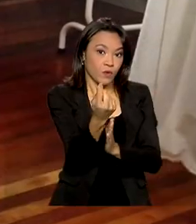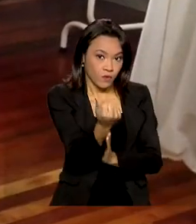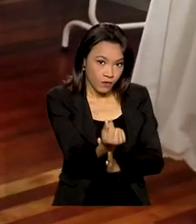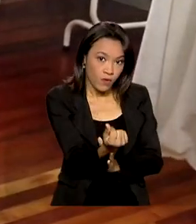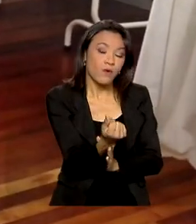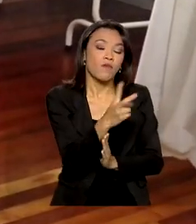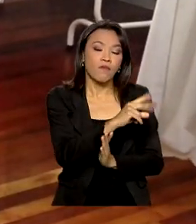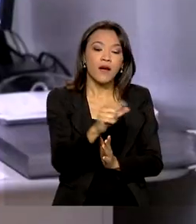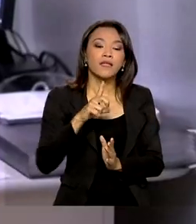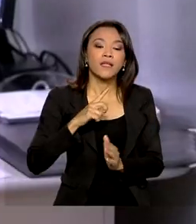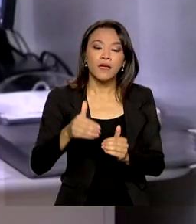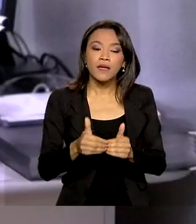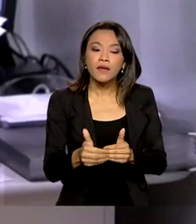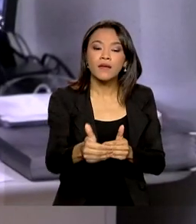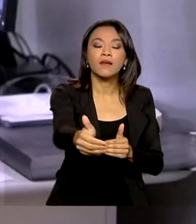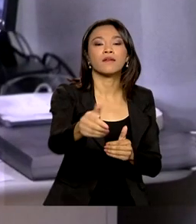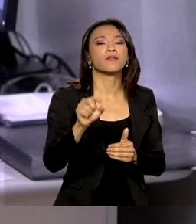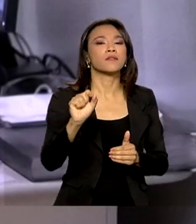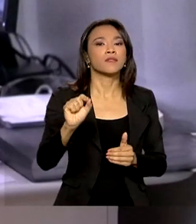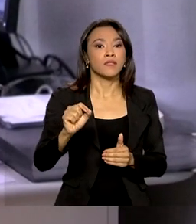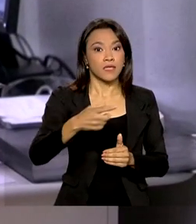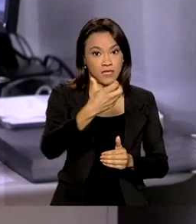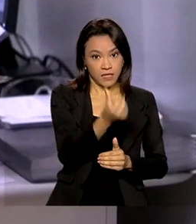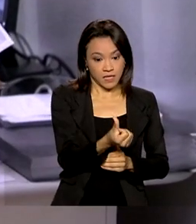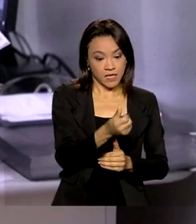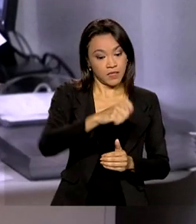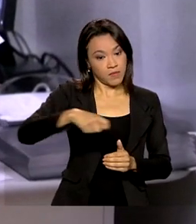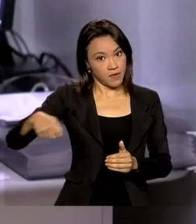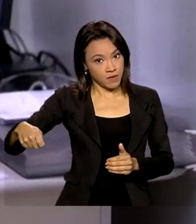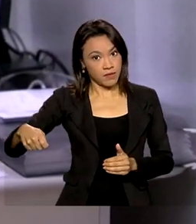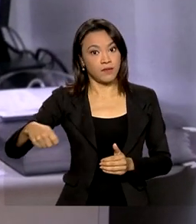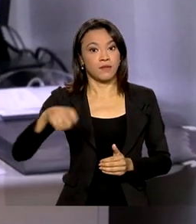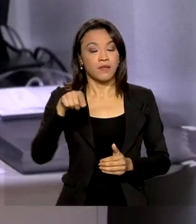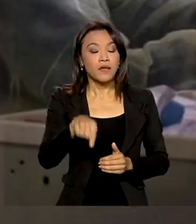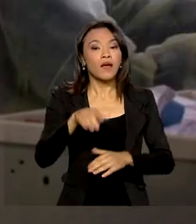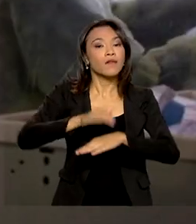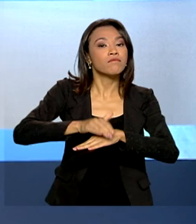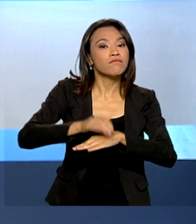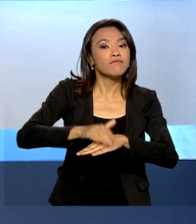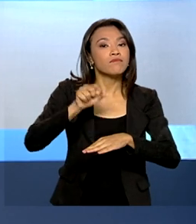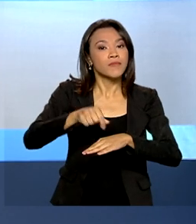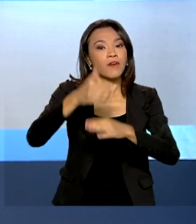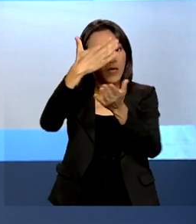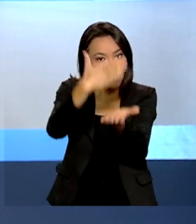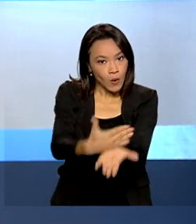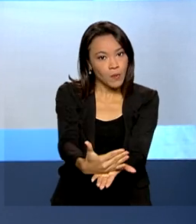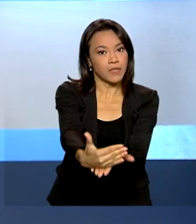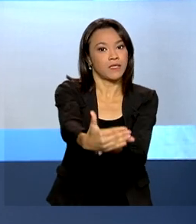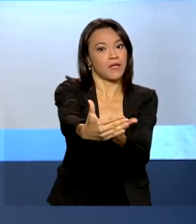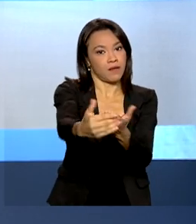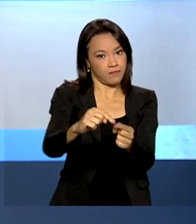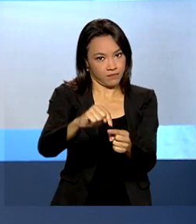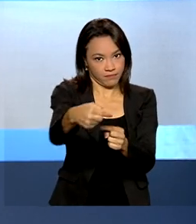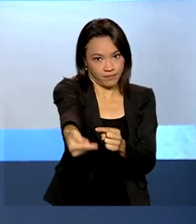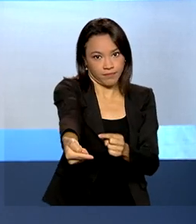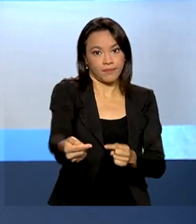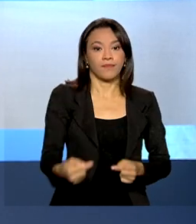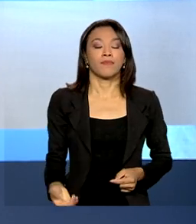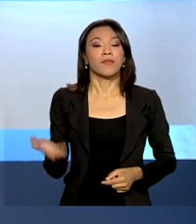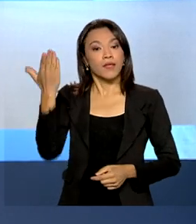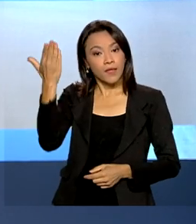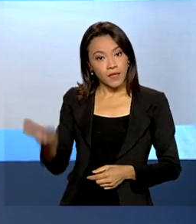sofrerá um novo acréscimo seis meses após a iniciativa entrar em vigor. E o ministro